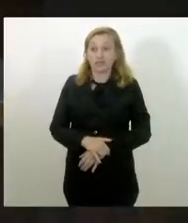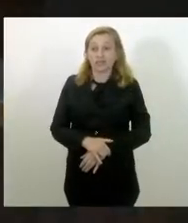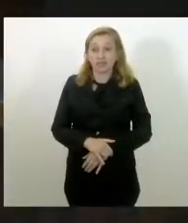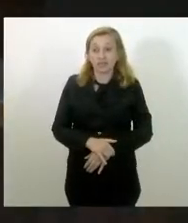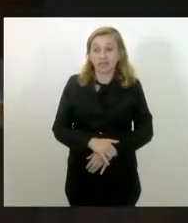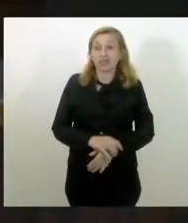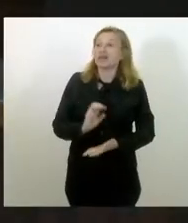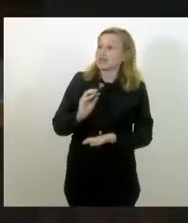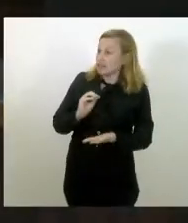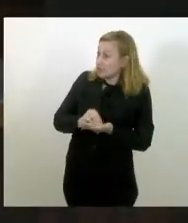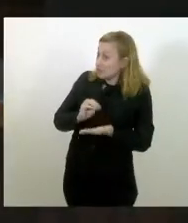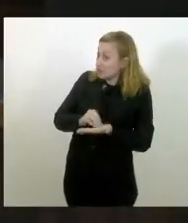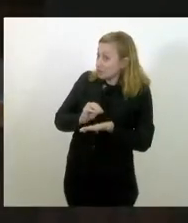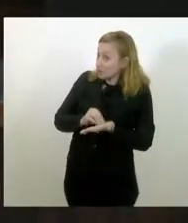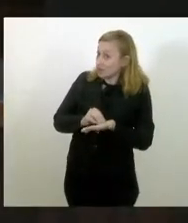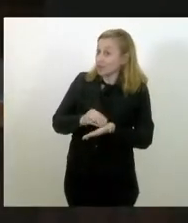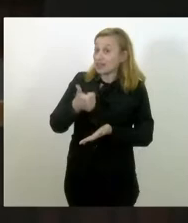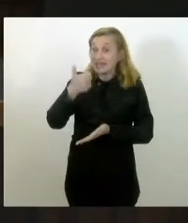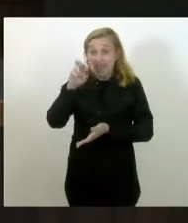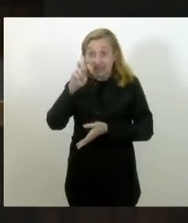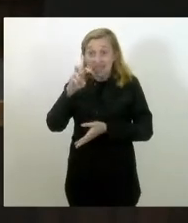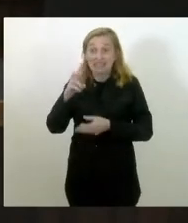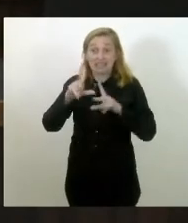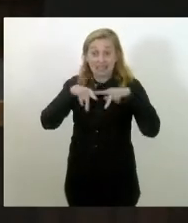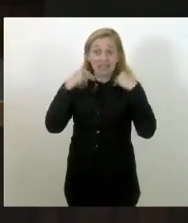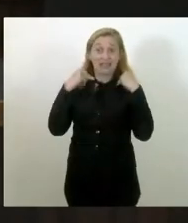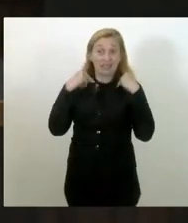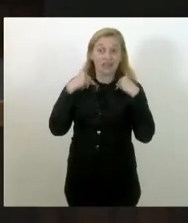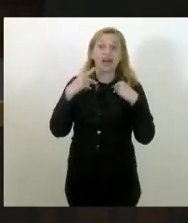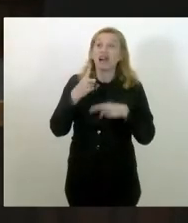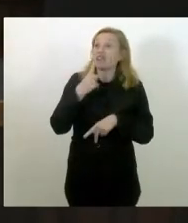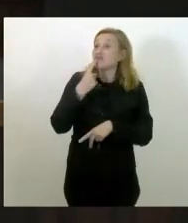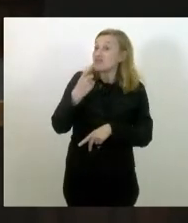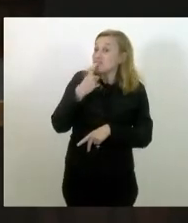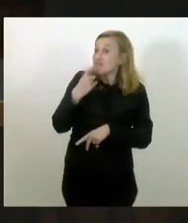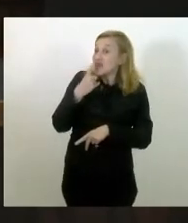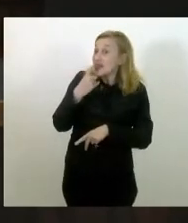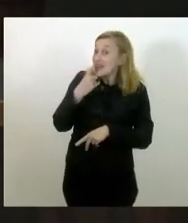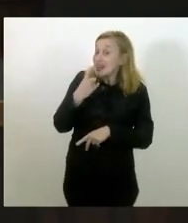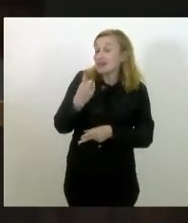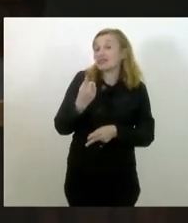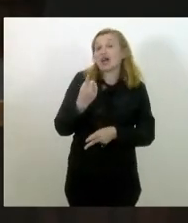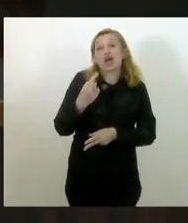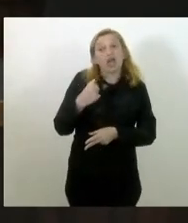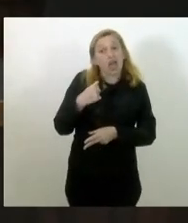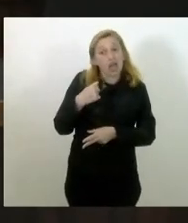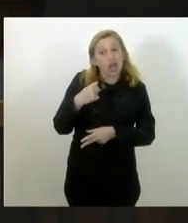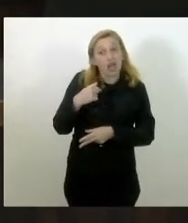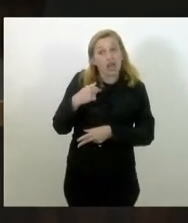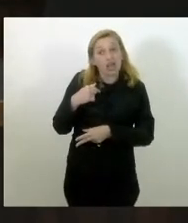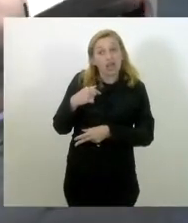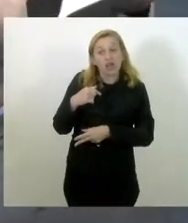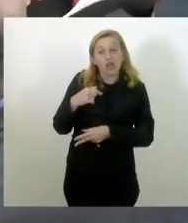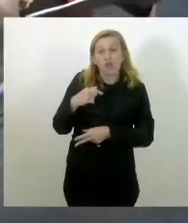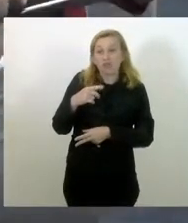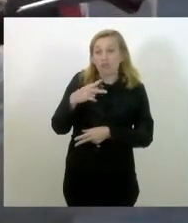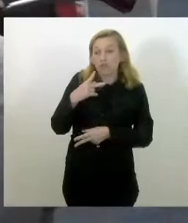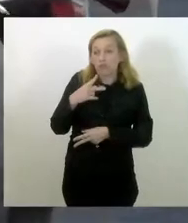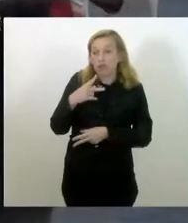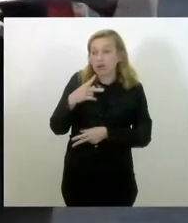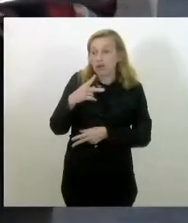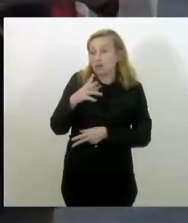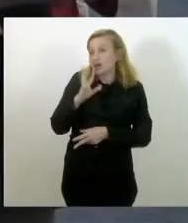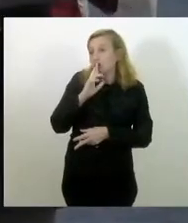Está faltando lá umas 15. A vermelha, a vermelha, eu vou botar no Amorim quando eu trouxer a